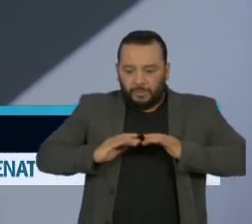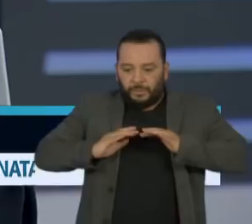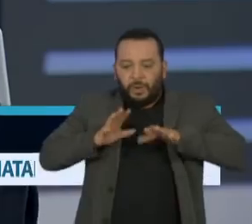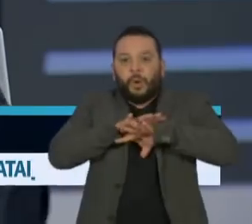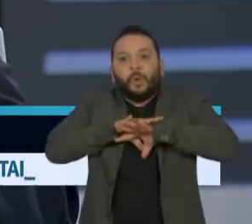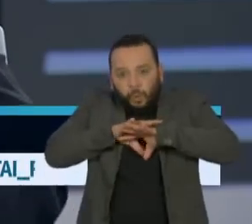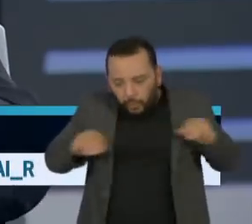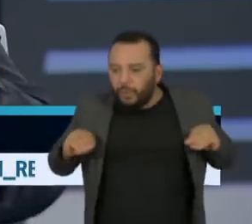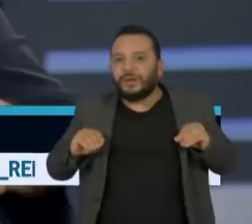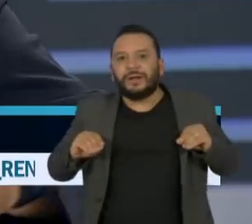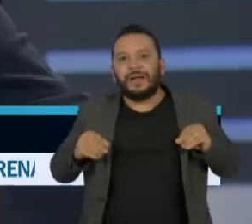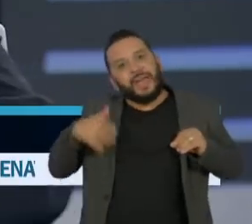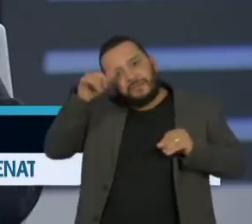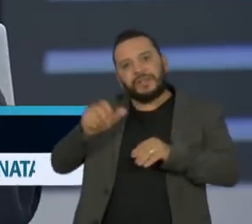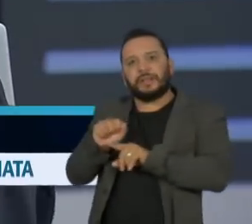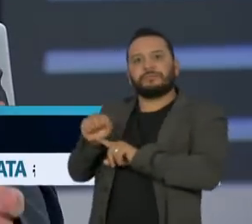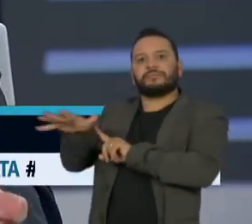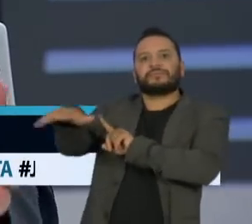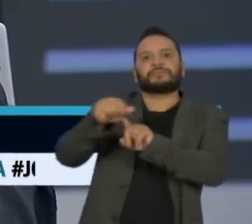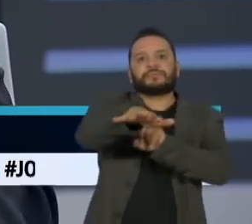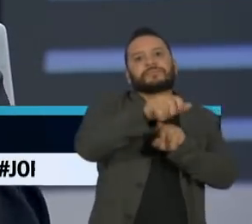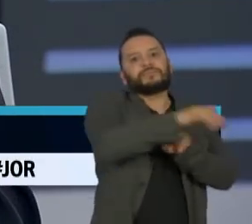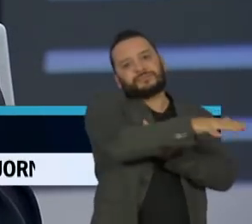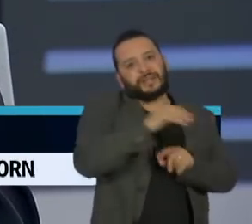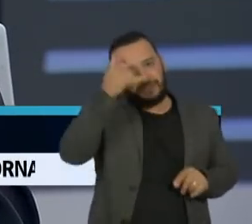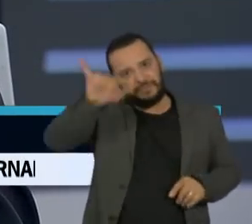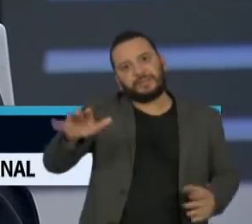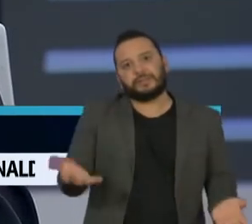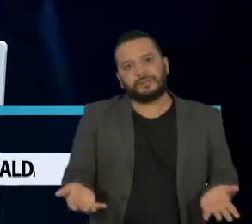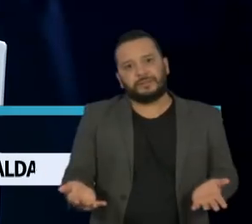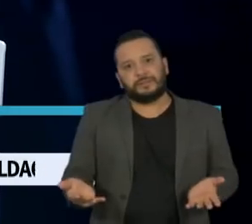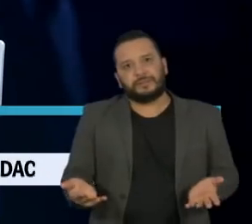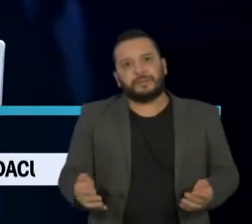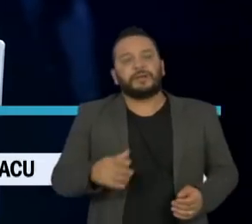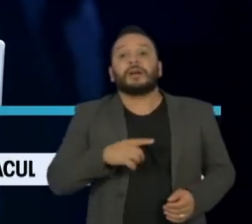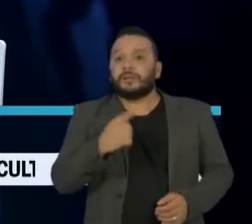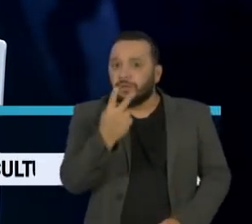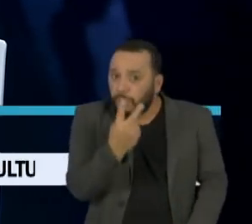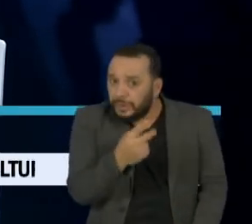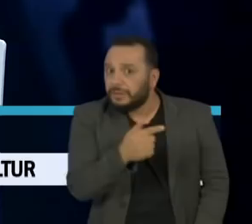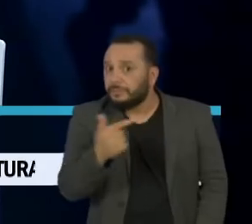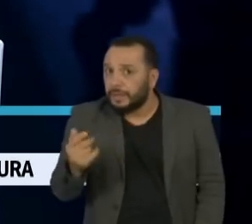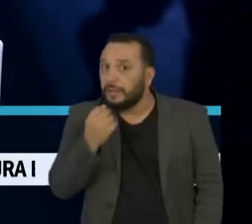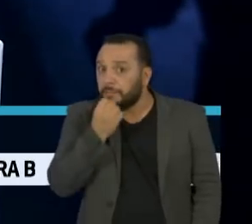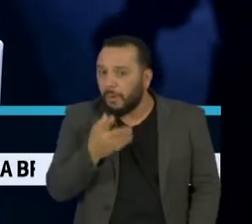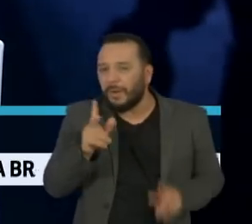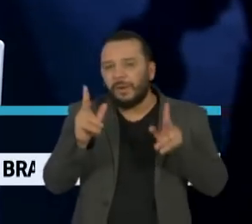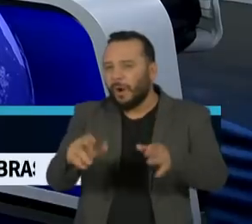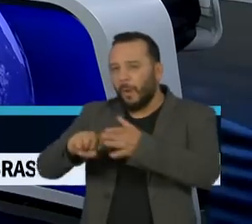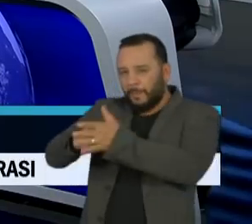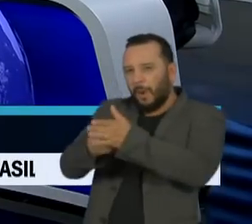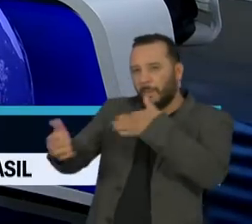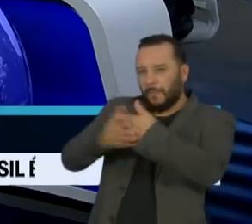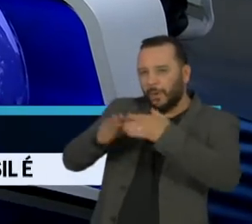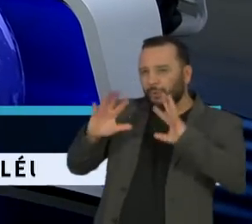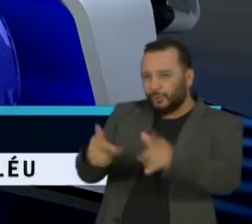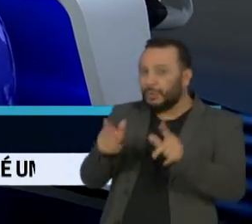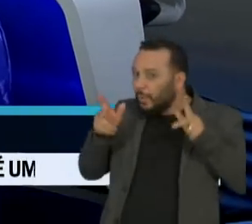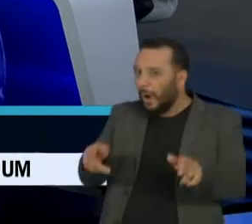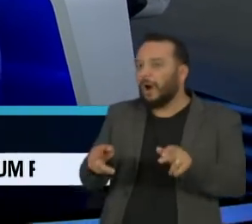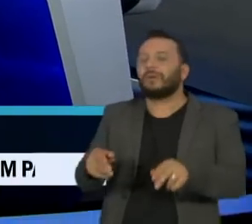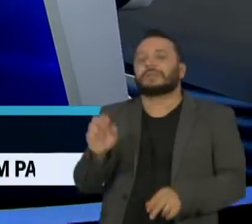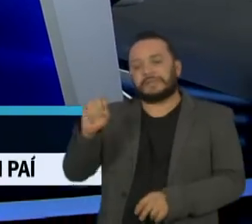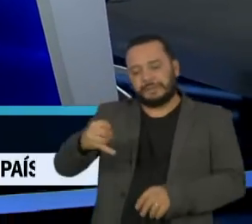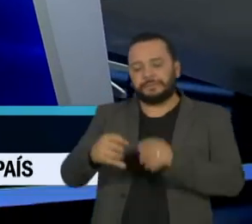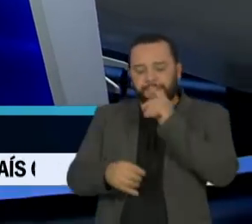diminuiria o número de pessoas capazes de transmitir isso para as outras. Essas duas semanas seria talvez o lockdown. Mas leva a minha pergunta para a Patrícia.